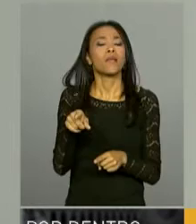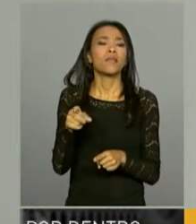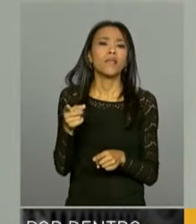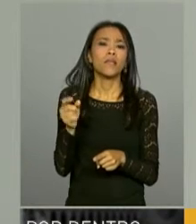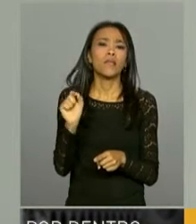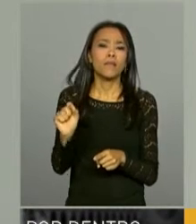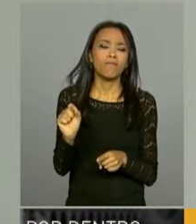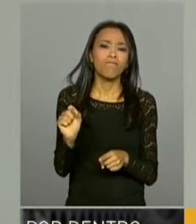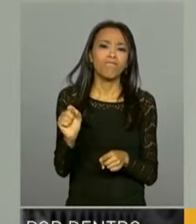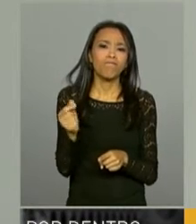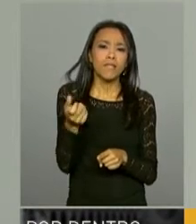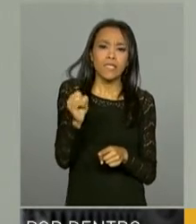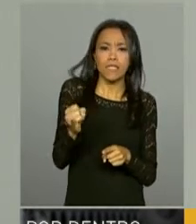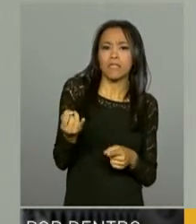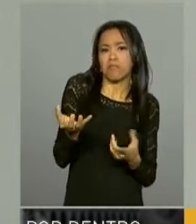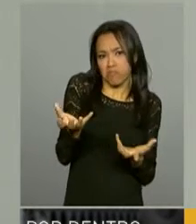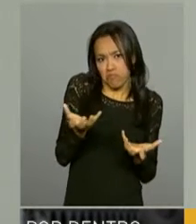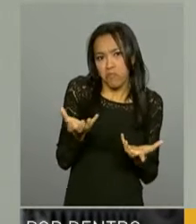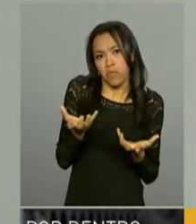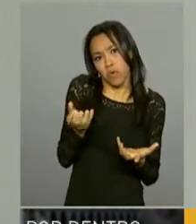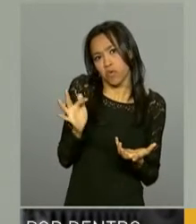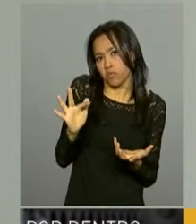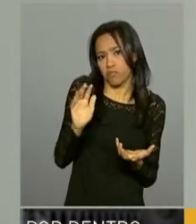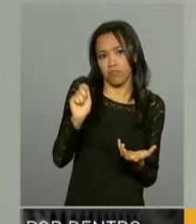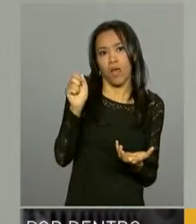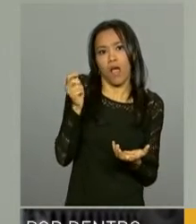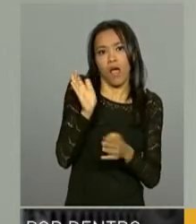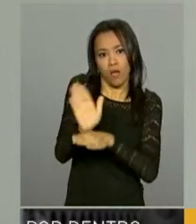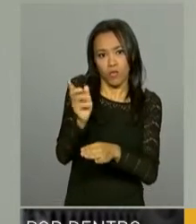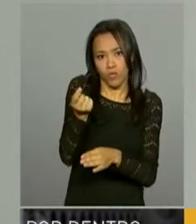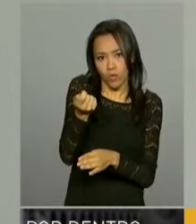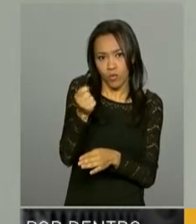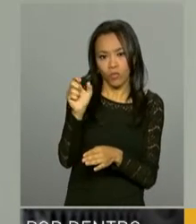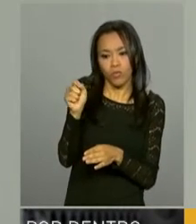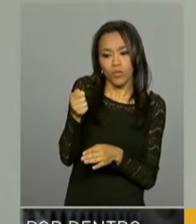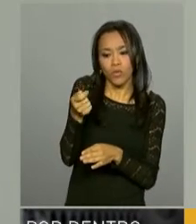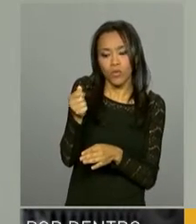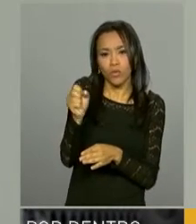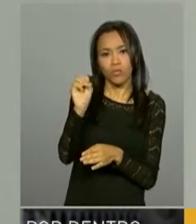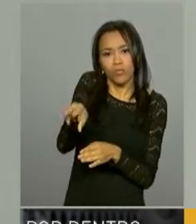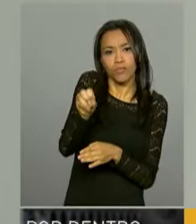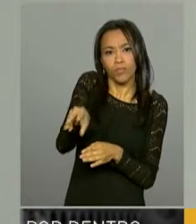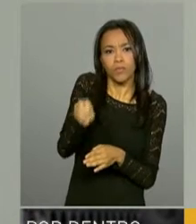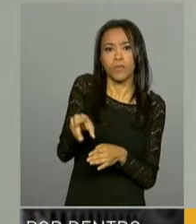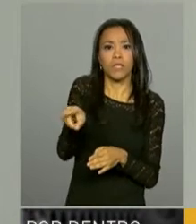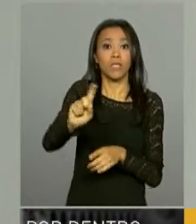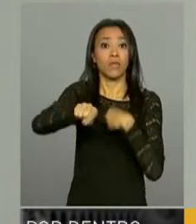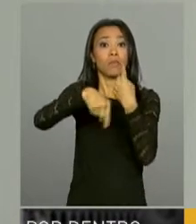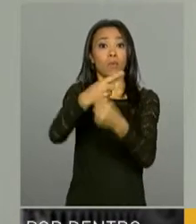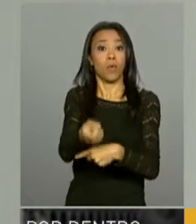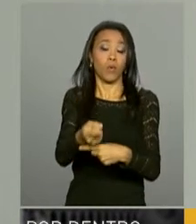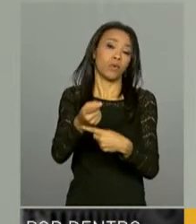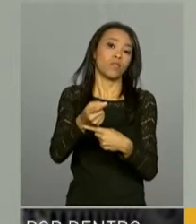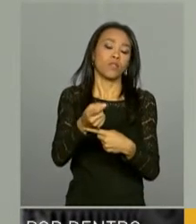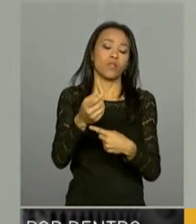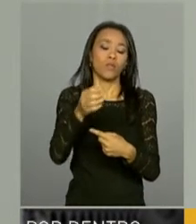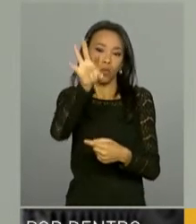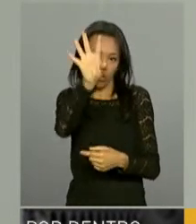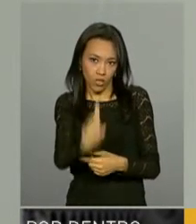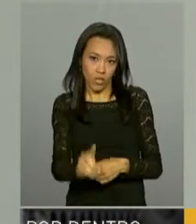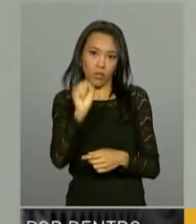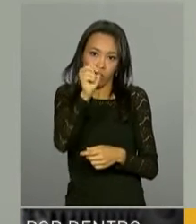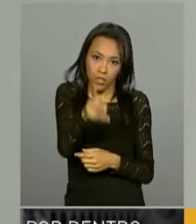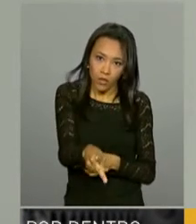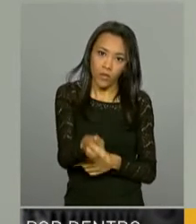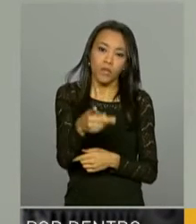passa, e que todo mundo se quiser pode vir a contribuir, e passa a ter o direito a uma aposentadoria programada, o